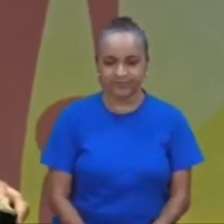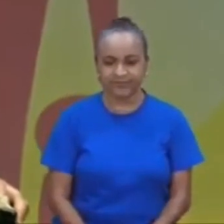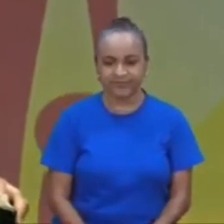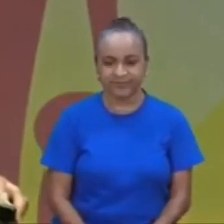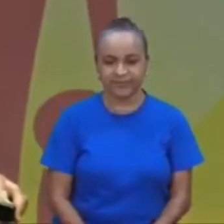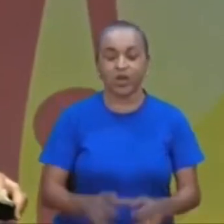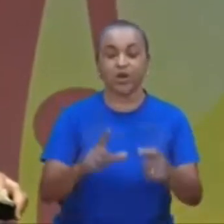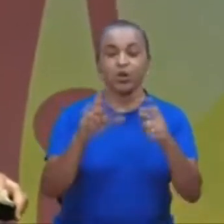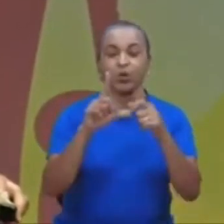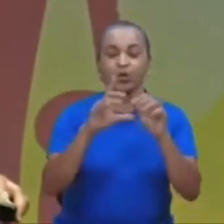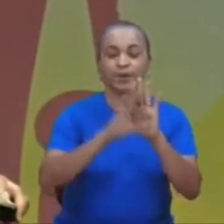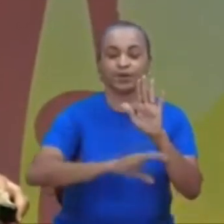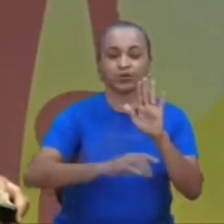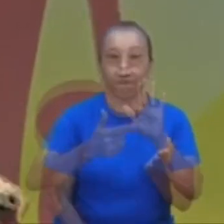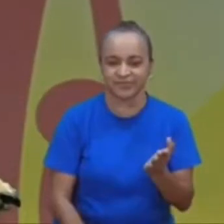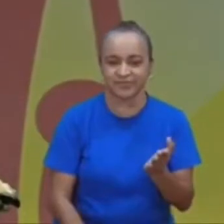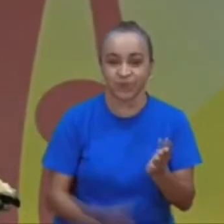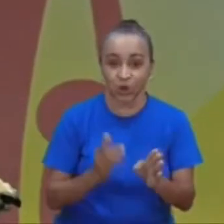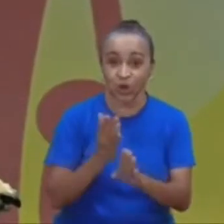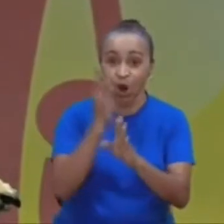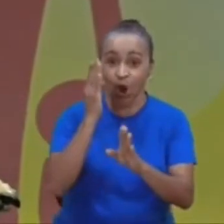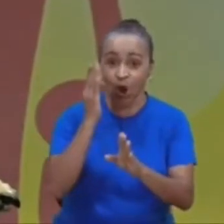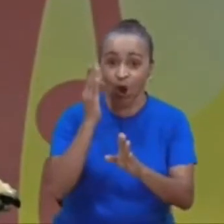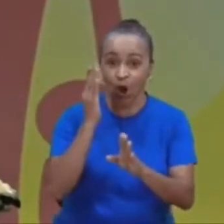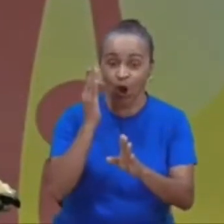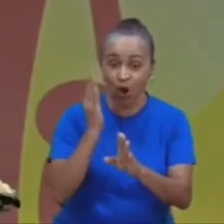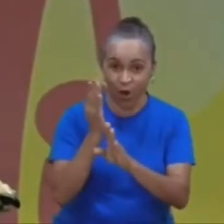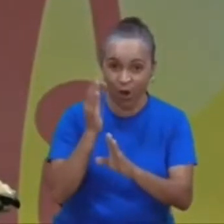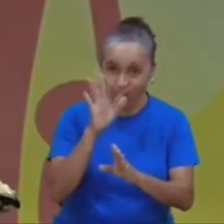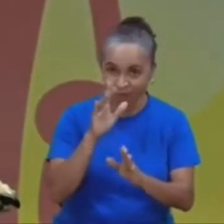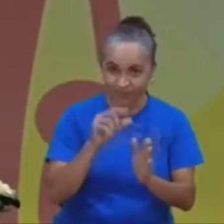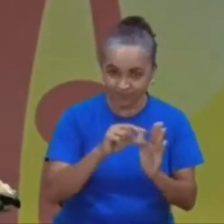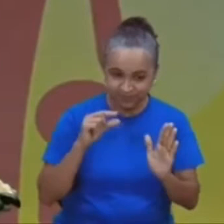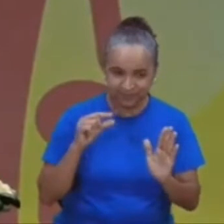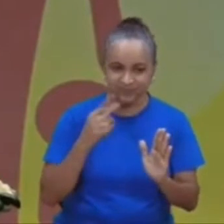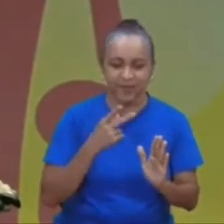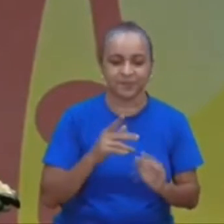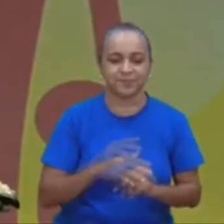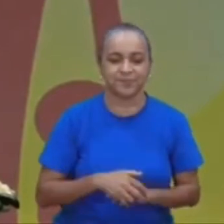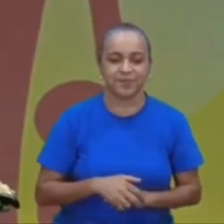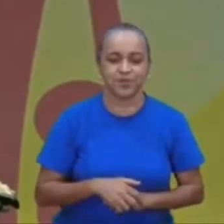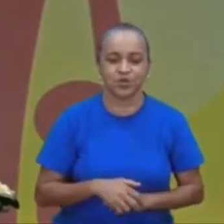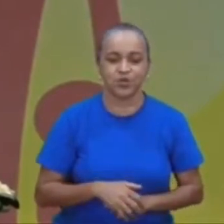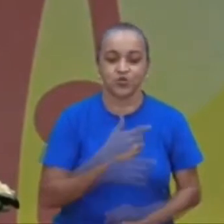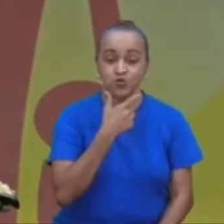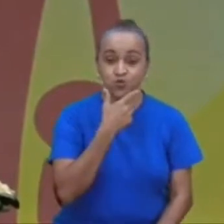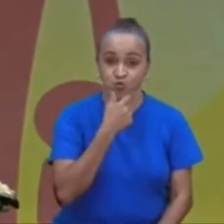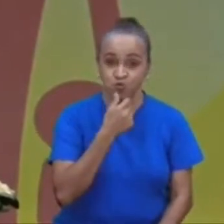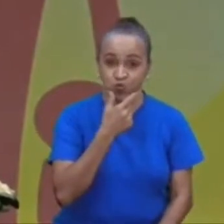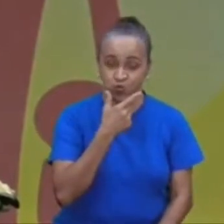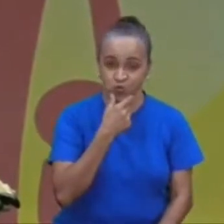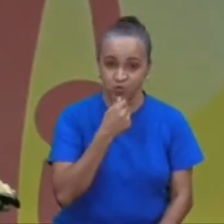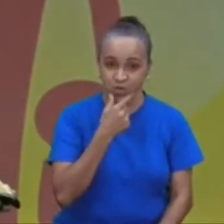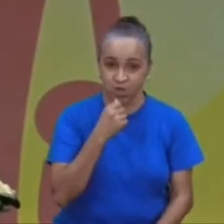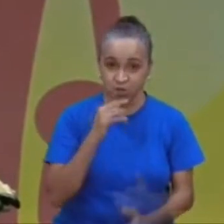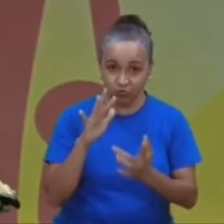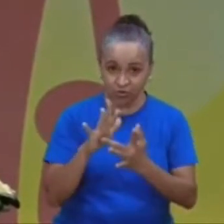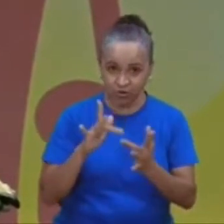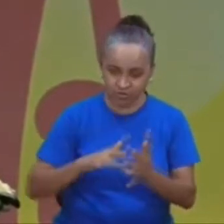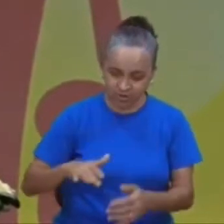Lucas, capítulo 2, verso 40, diz assim, o menino crescia e se fortalecia,